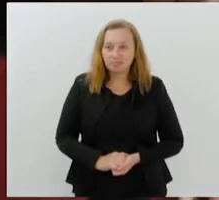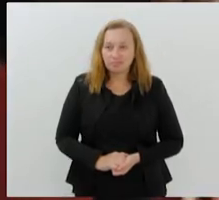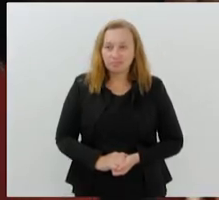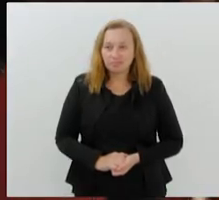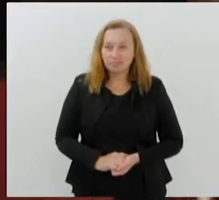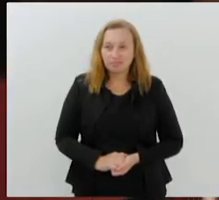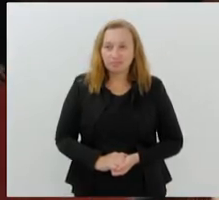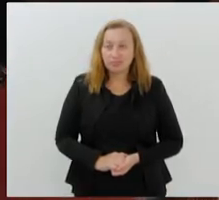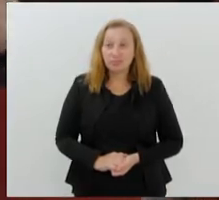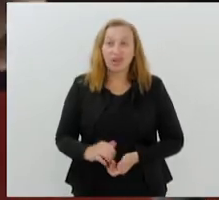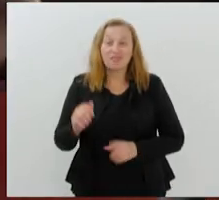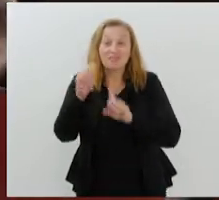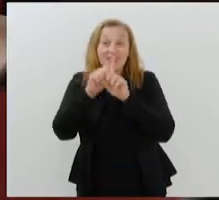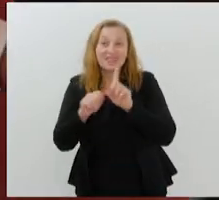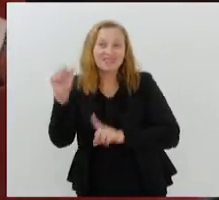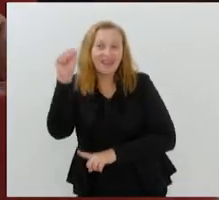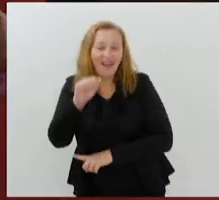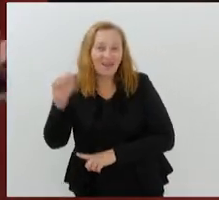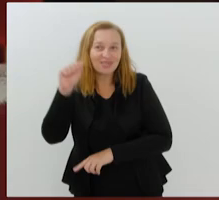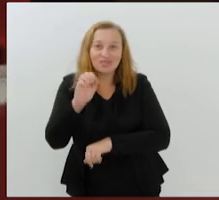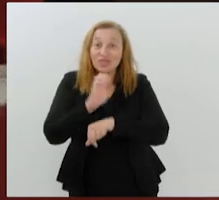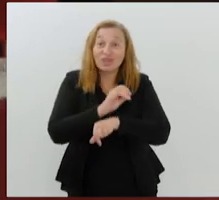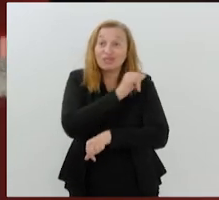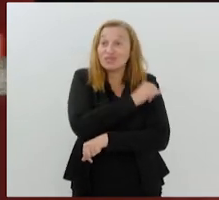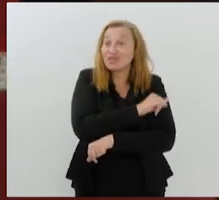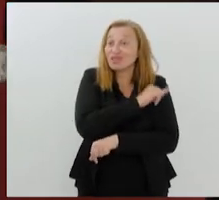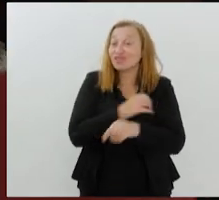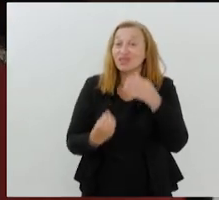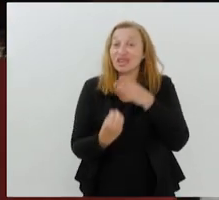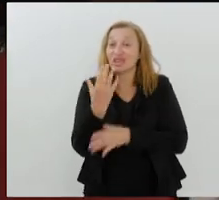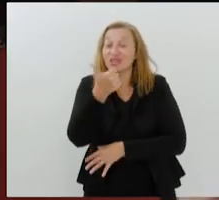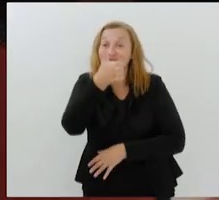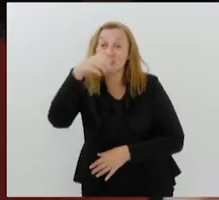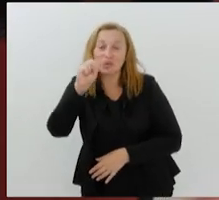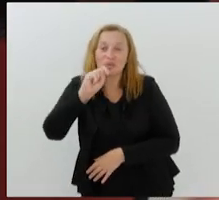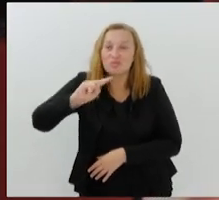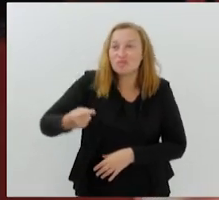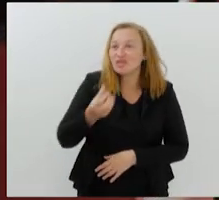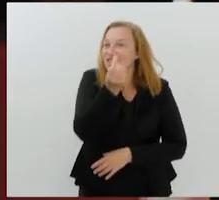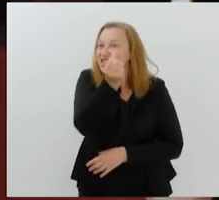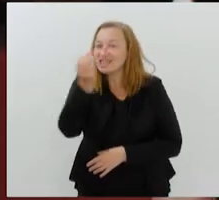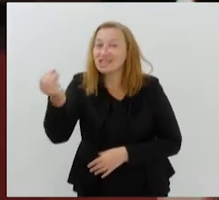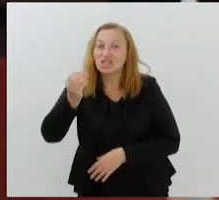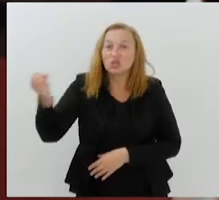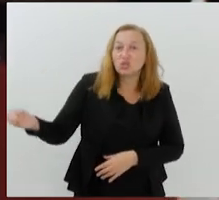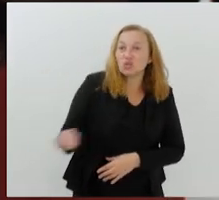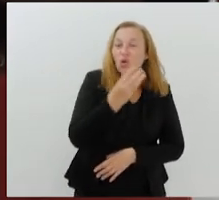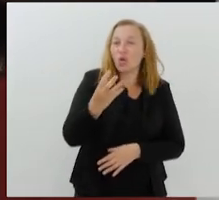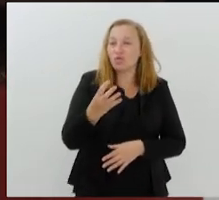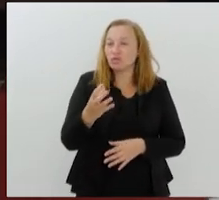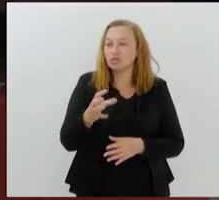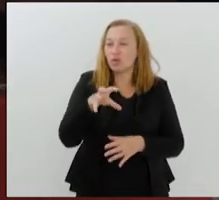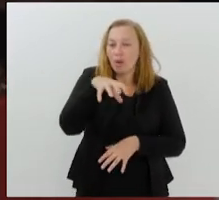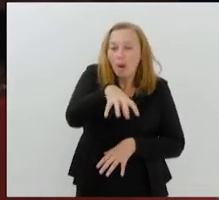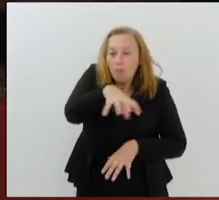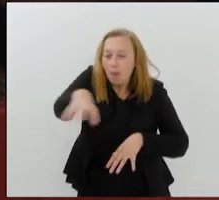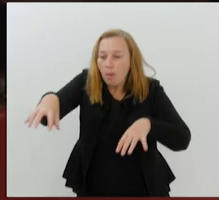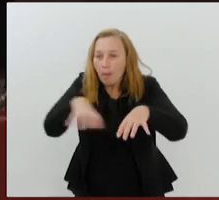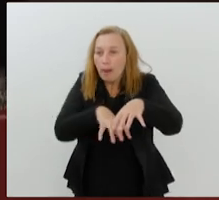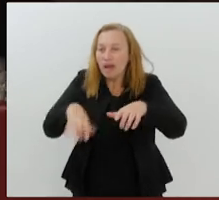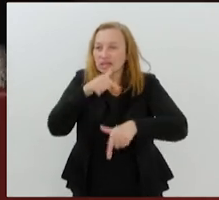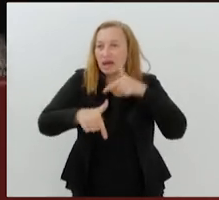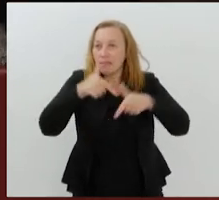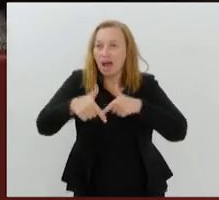Em agosto, o Estado do Rio de Janeiro criou 18.600 novos postos de trabalho com carteira